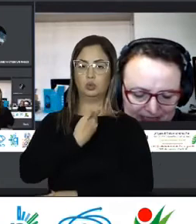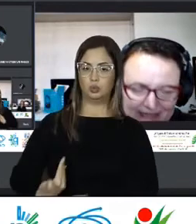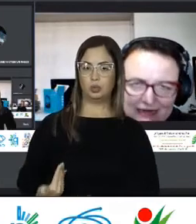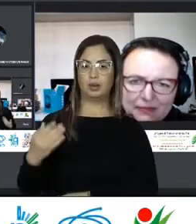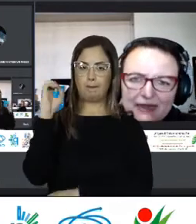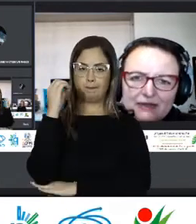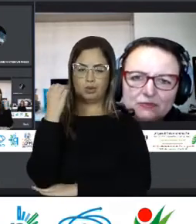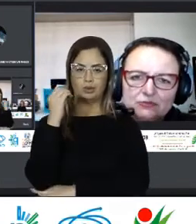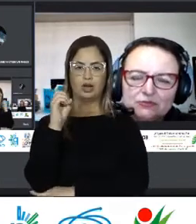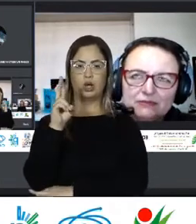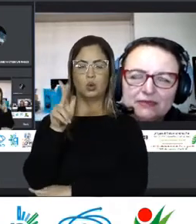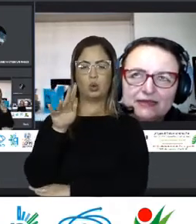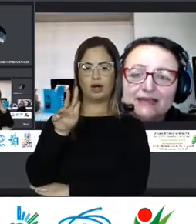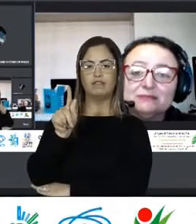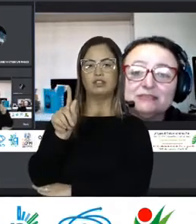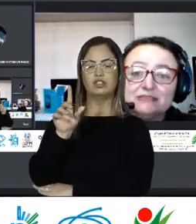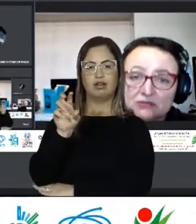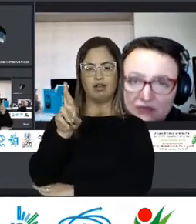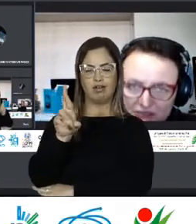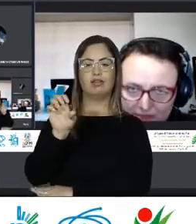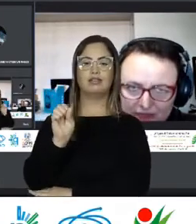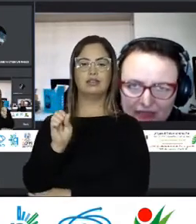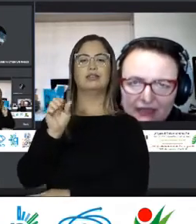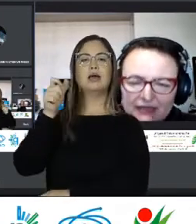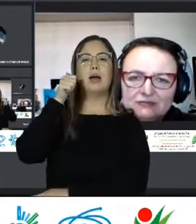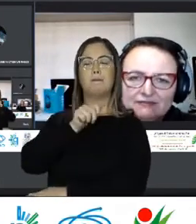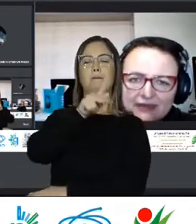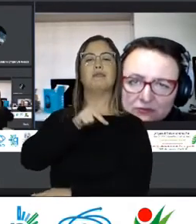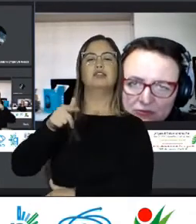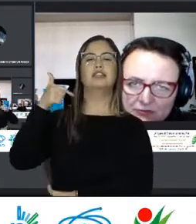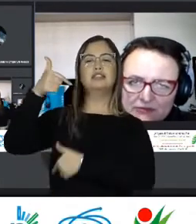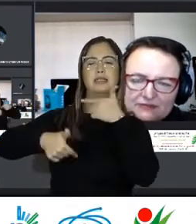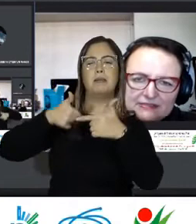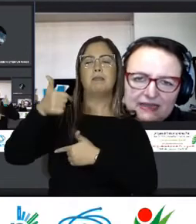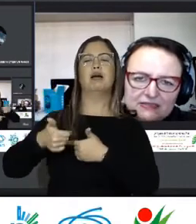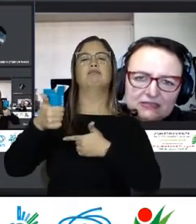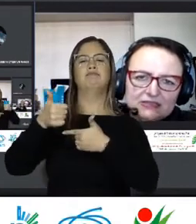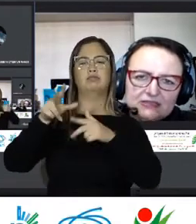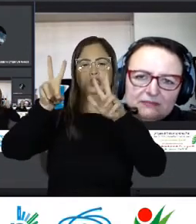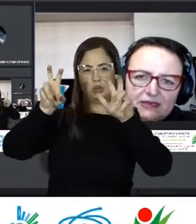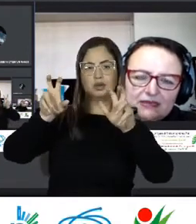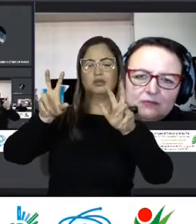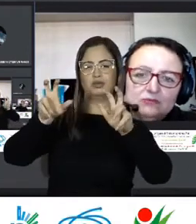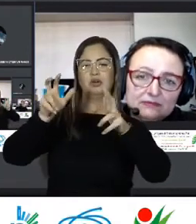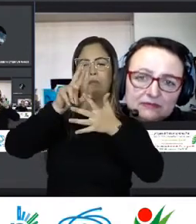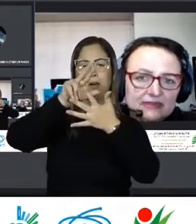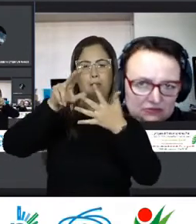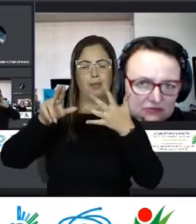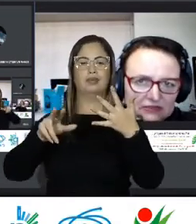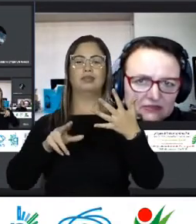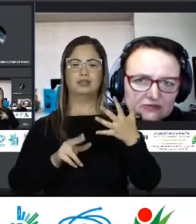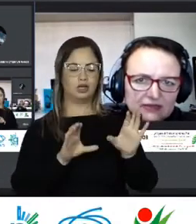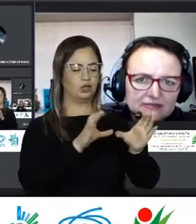Que ela trabalha muito Também Sobre as questões do Aitivo Então tem vários grupos Na universidade Também Alguns